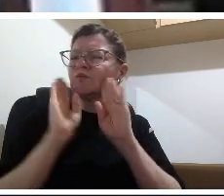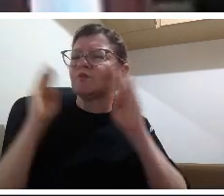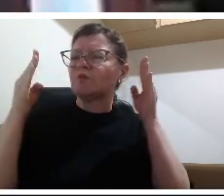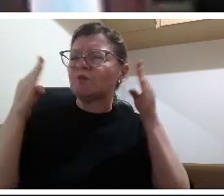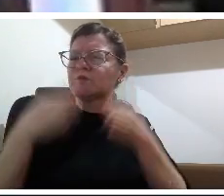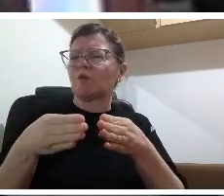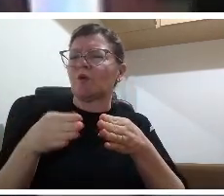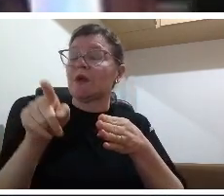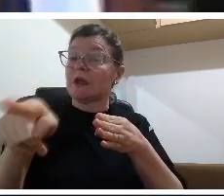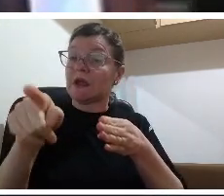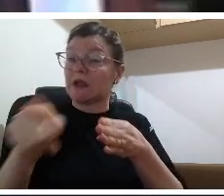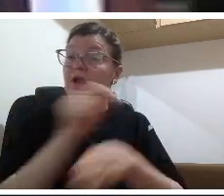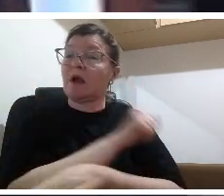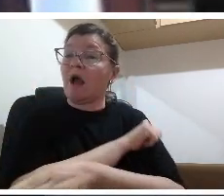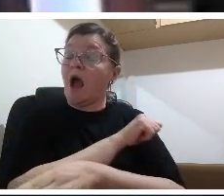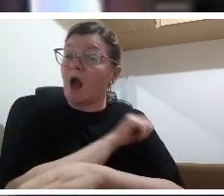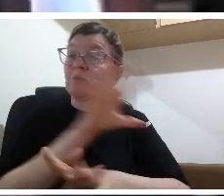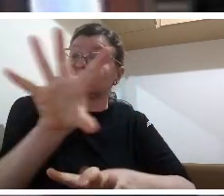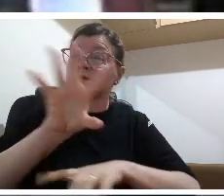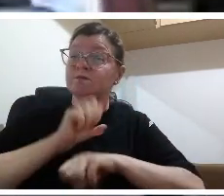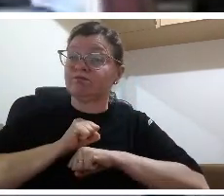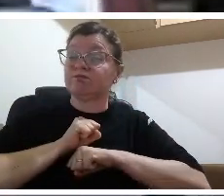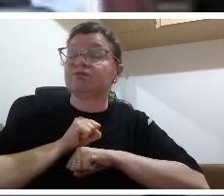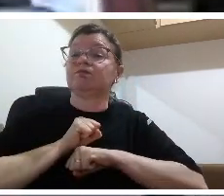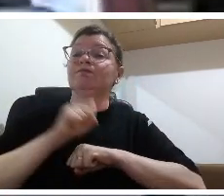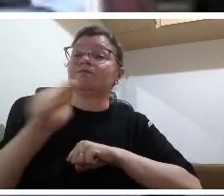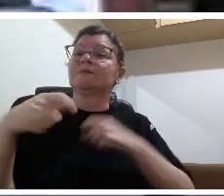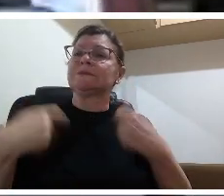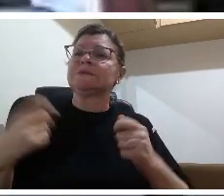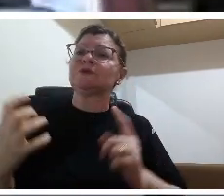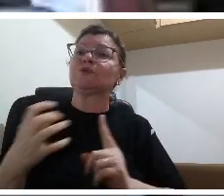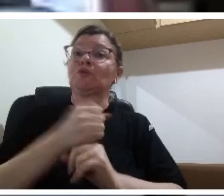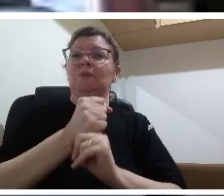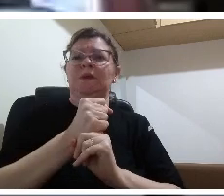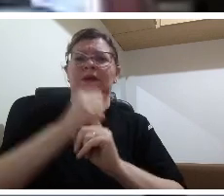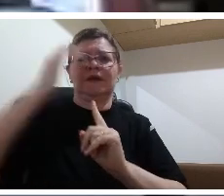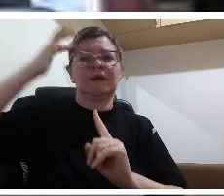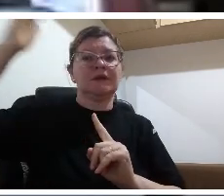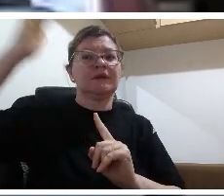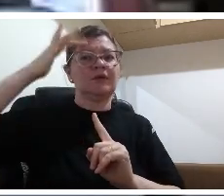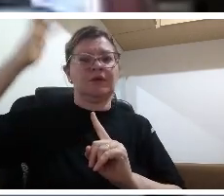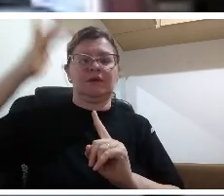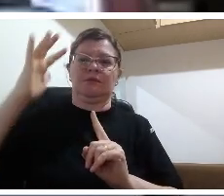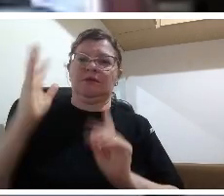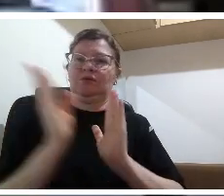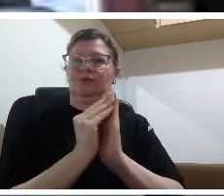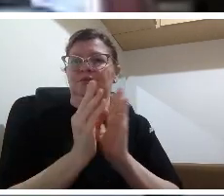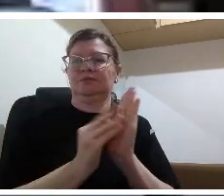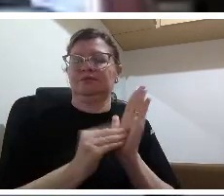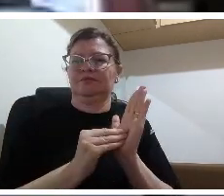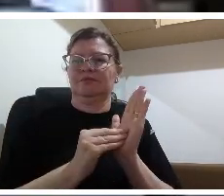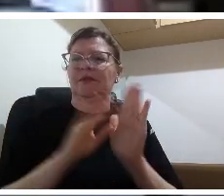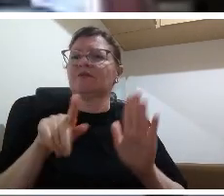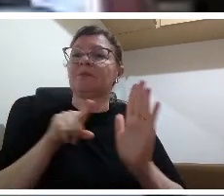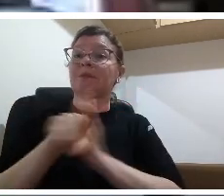de mostrar que ele conhece e a gente fala em